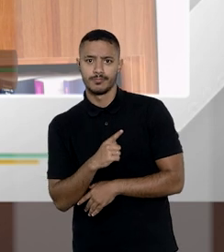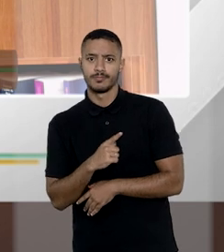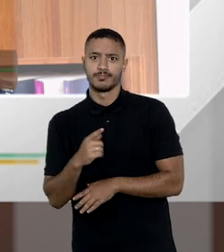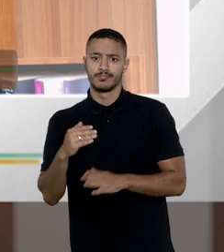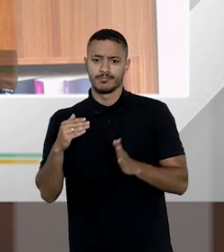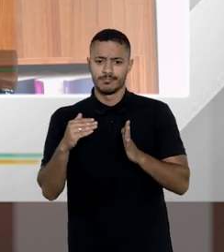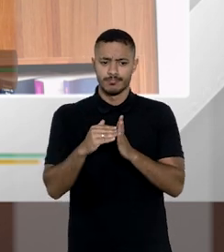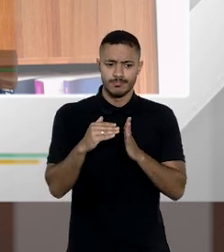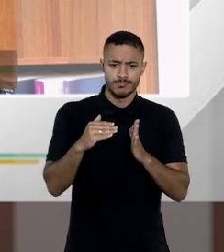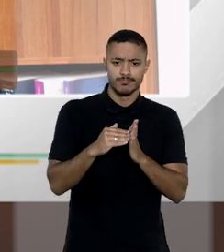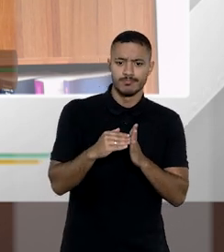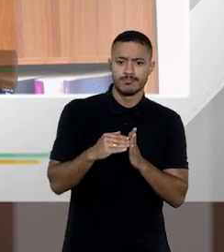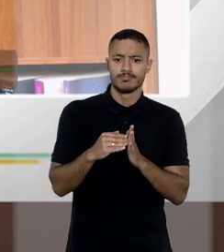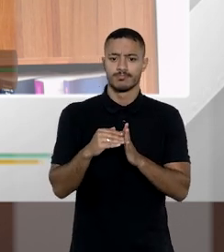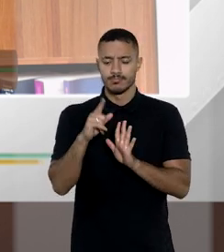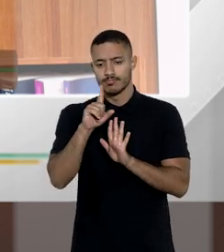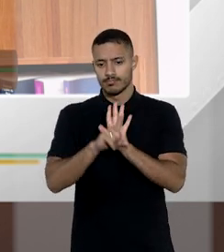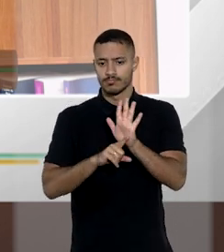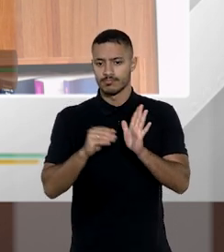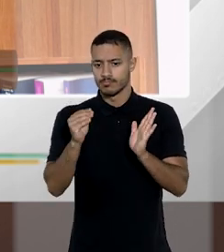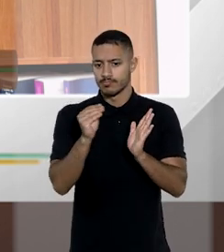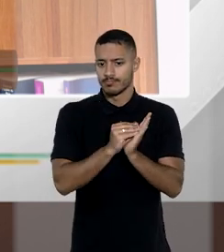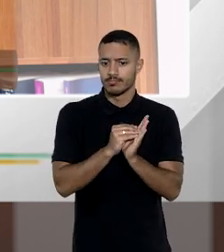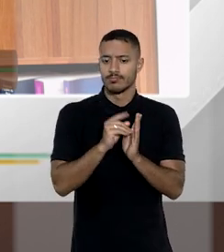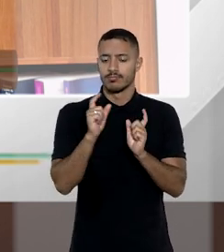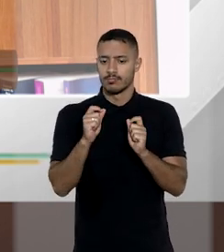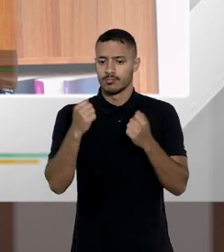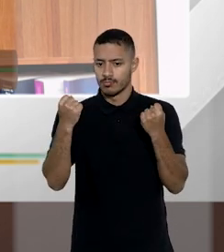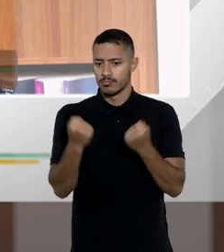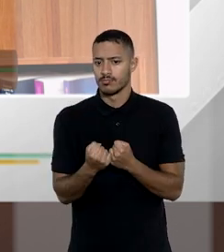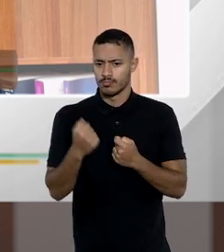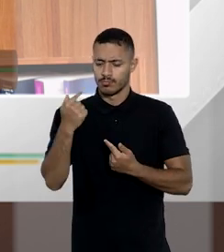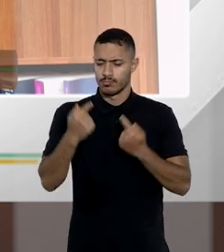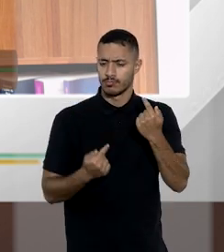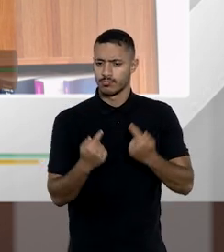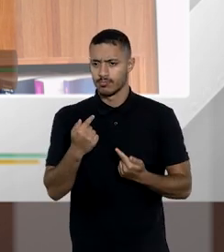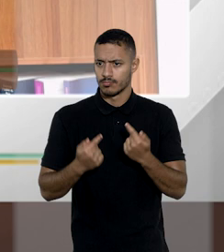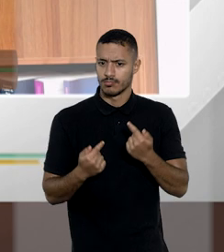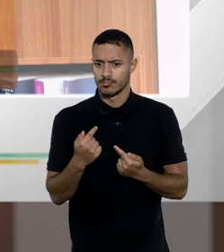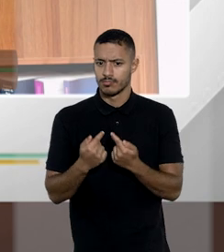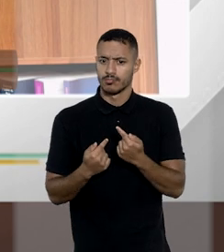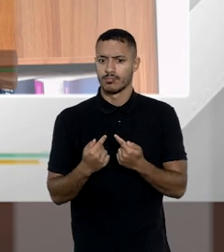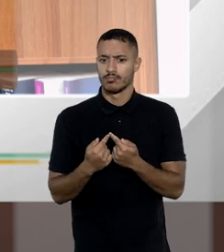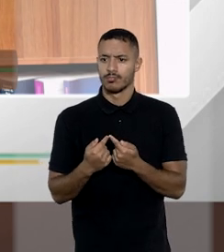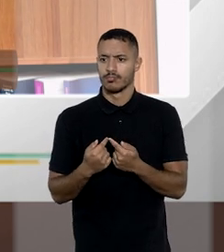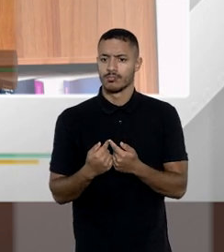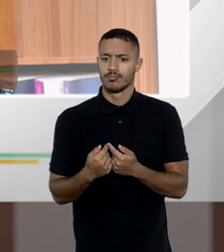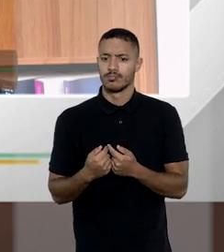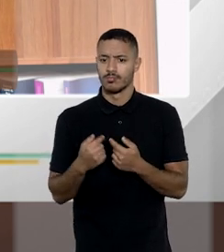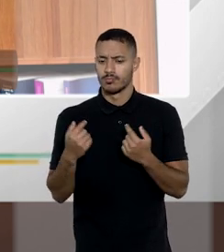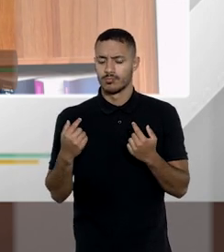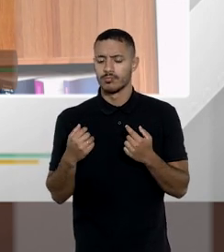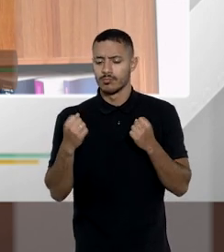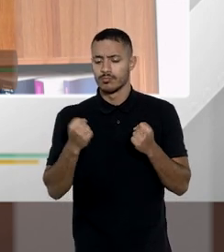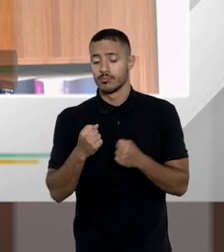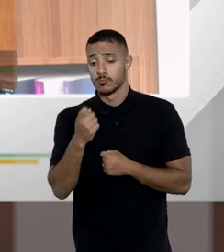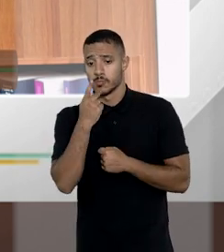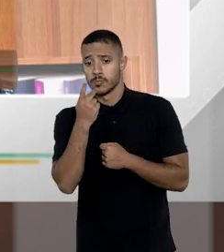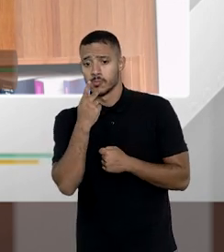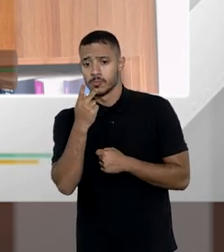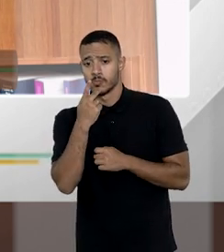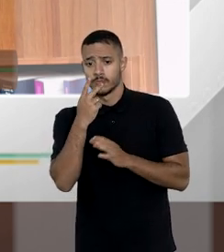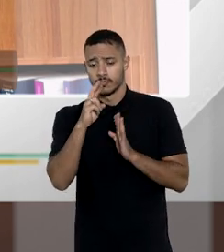limitação que a legislação impõe sobre aquilo que pode ser discutido no inventário e aí vale a pena